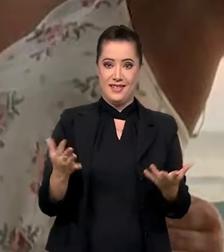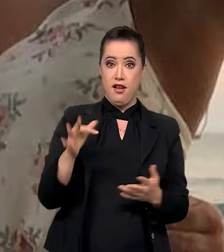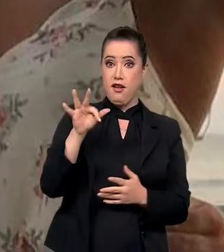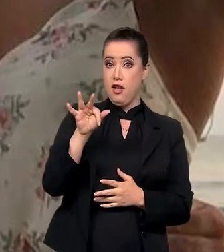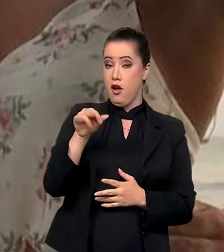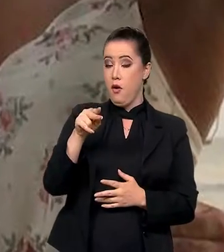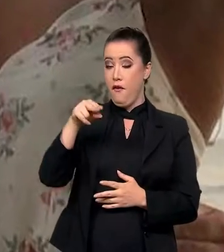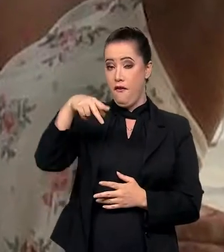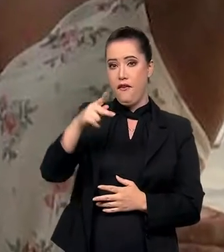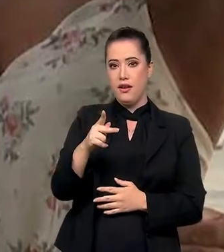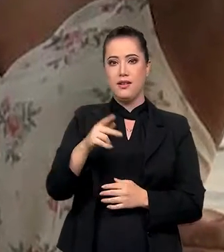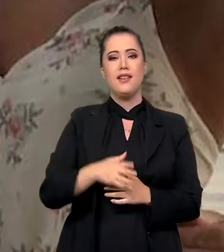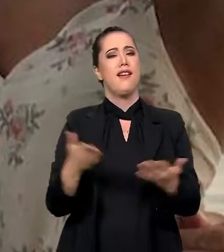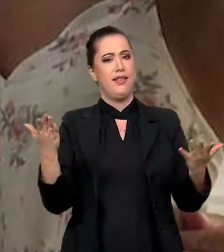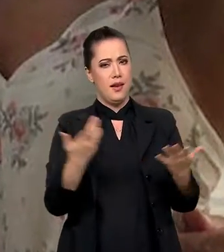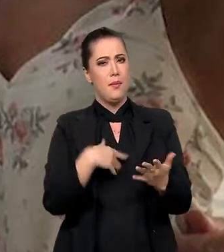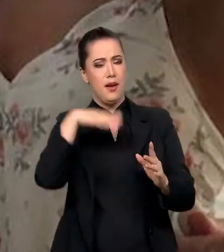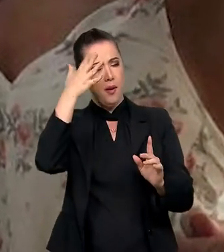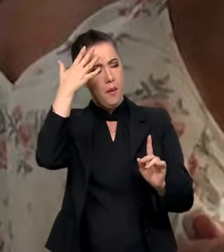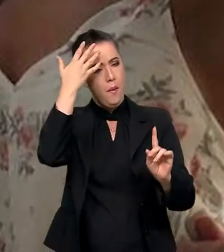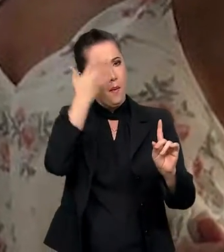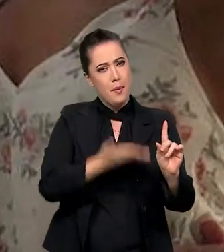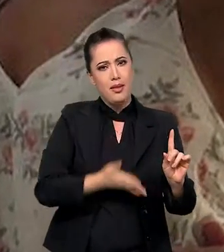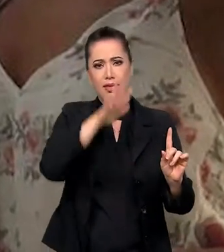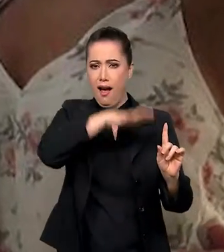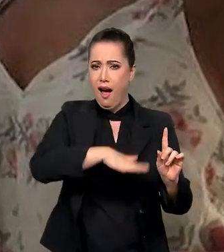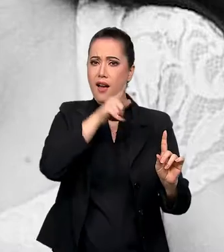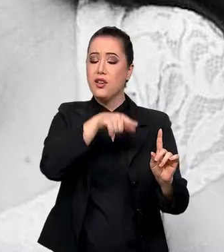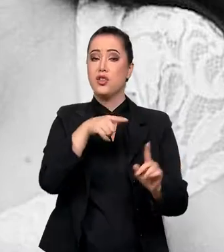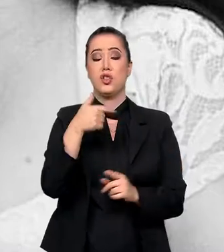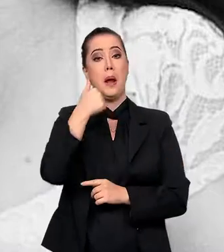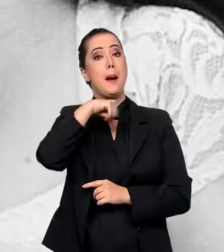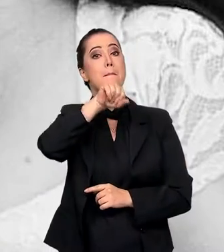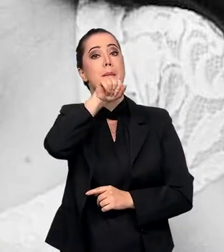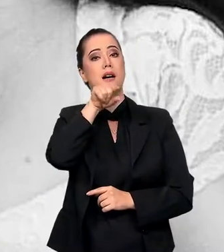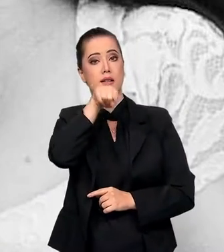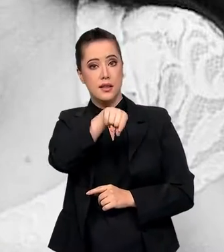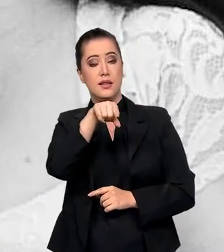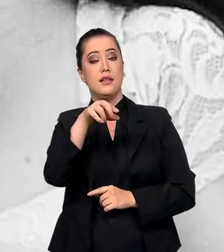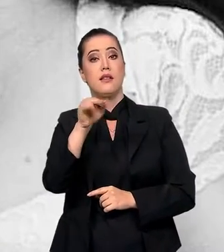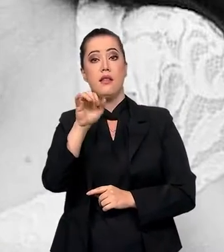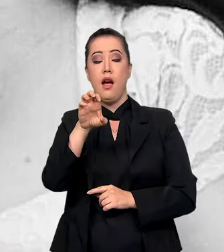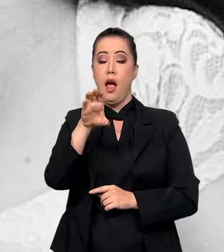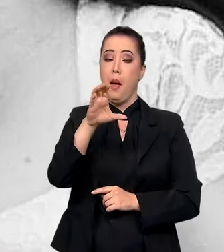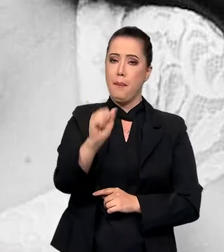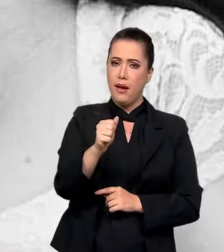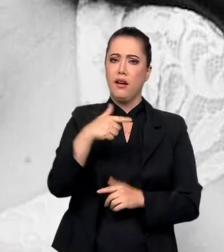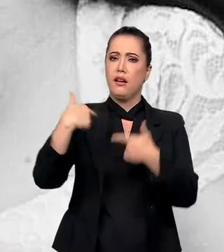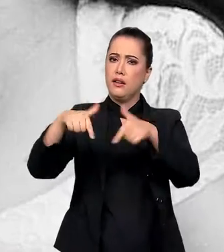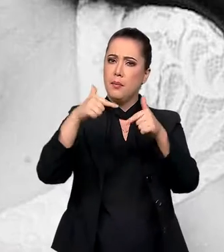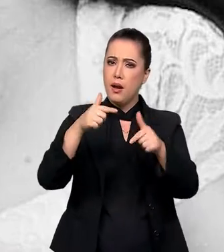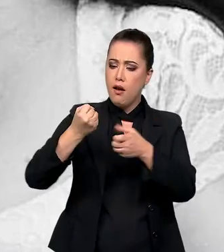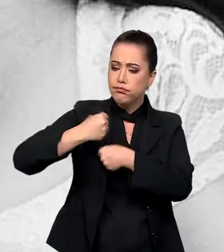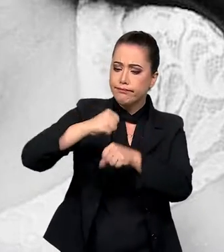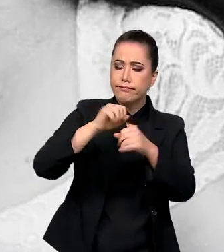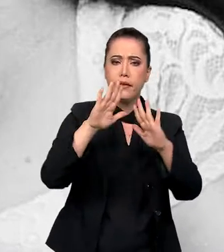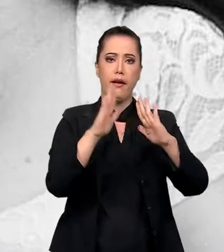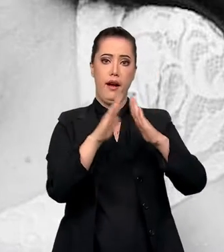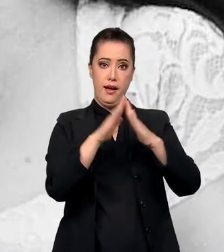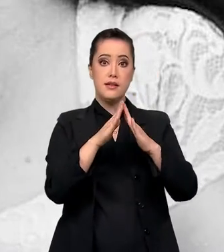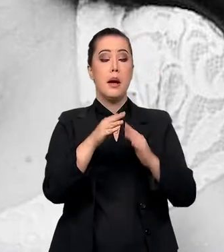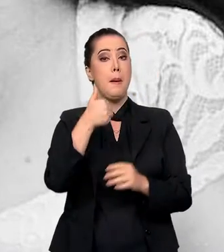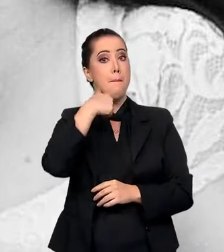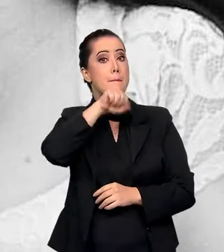aqui vale uma menção honrosa pra dona Rosa, mãe da Rebeca. Empregada doméstica, mãe de oito filhos. E mesmo assim,